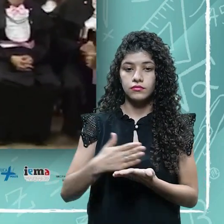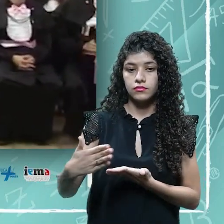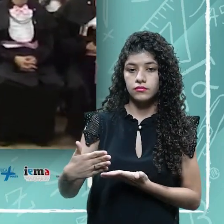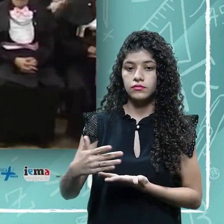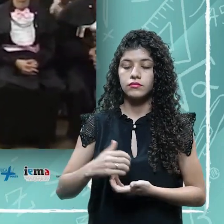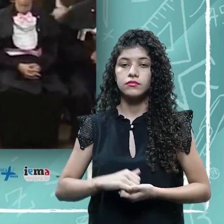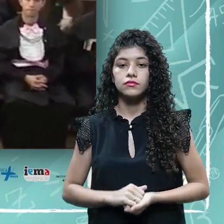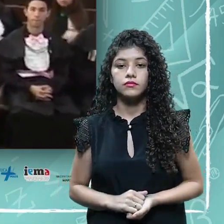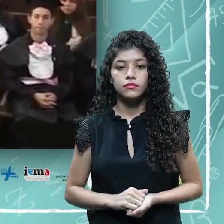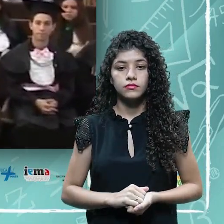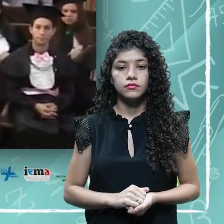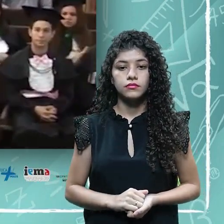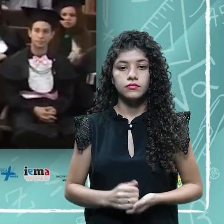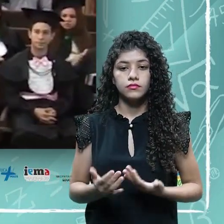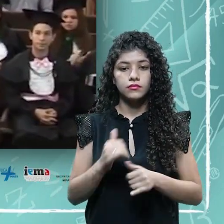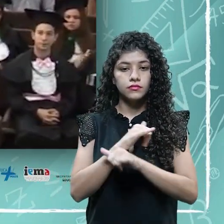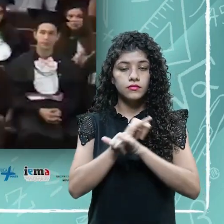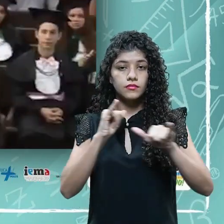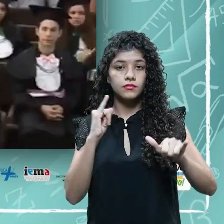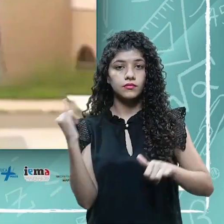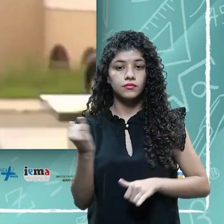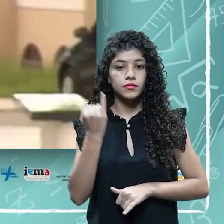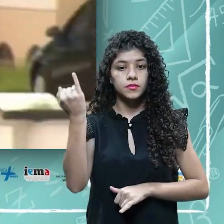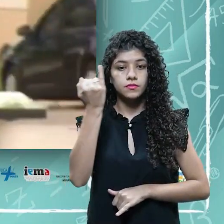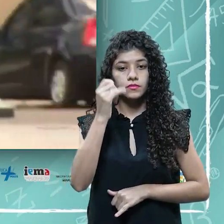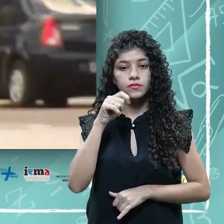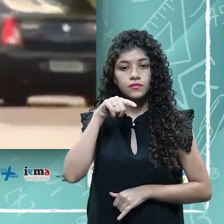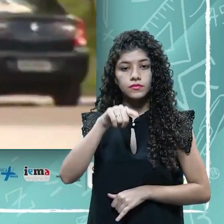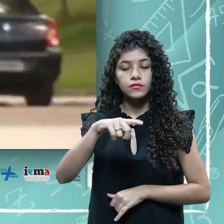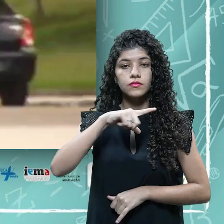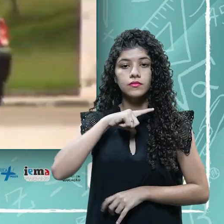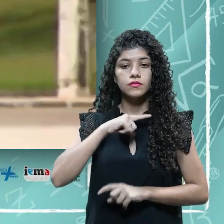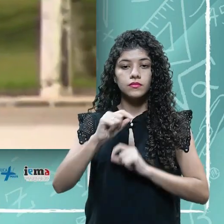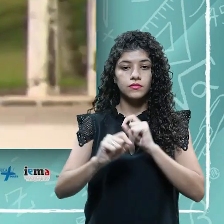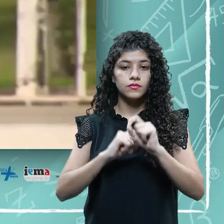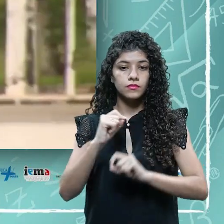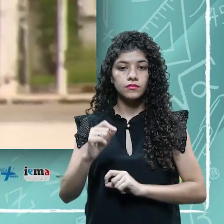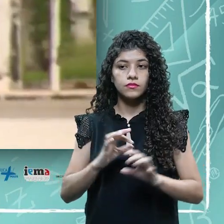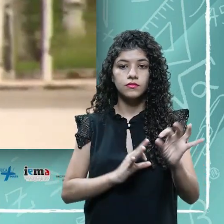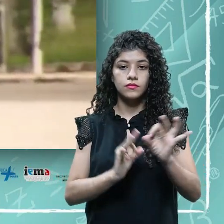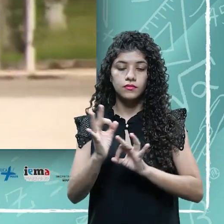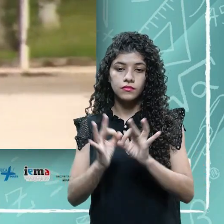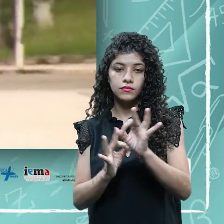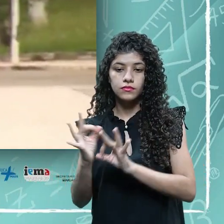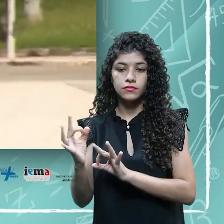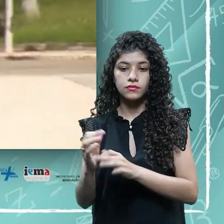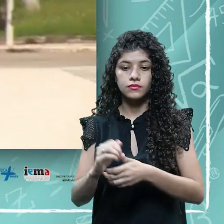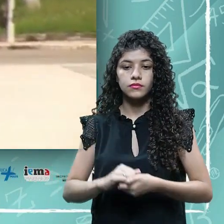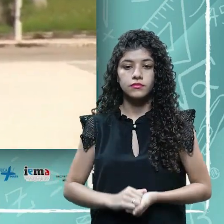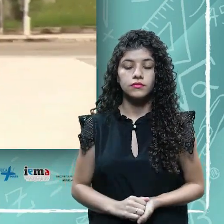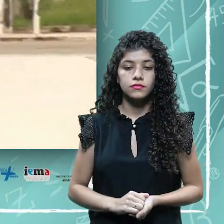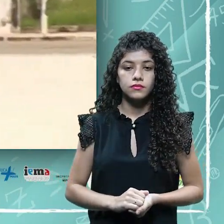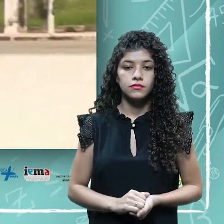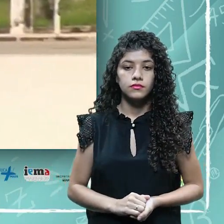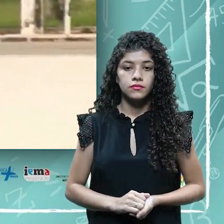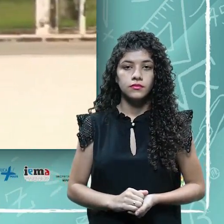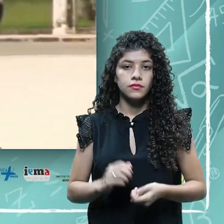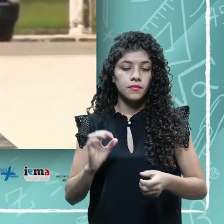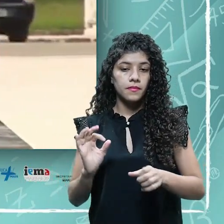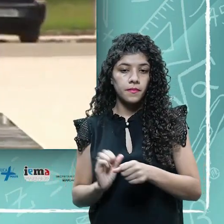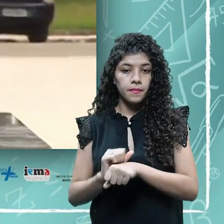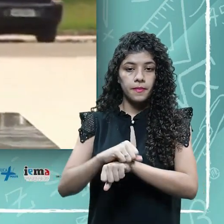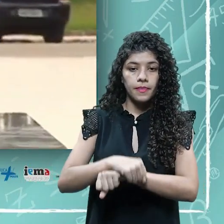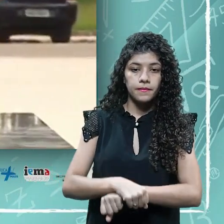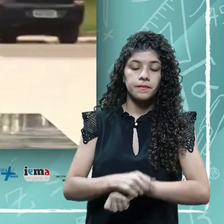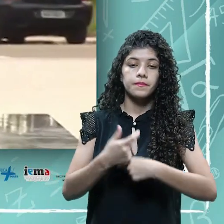durante a cerimônia. Essas informações são importantes para que você mantenha a sua cerimônia organizada. O cerimonial da